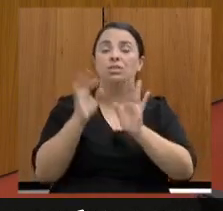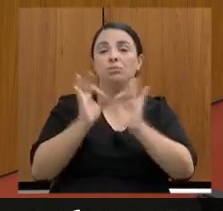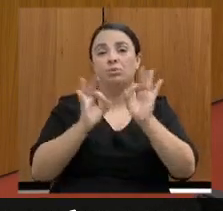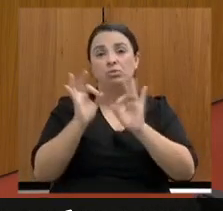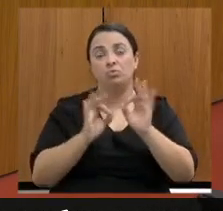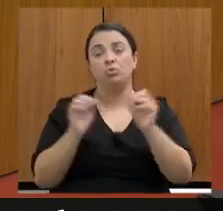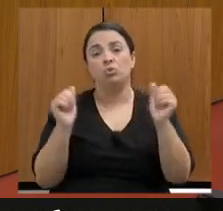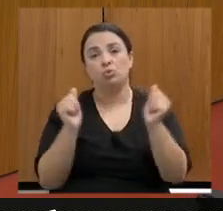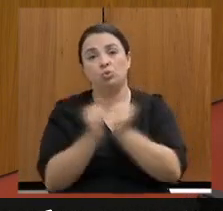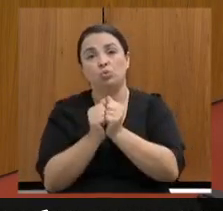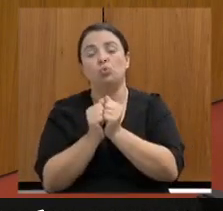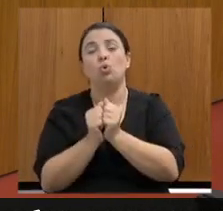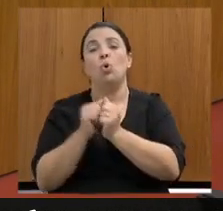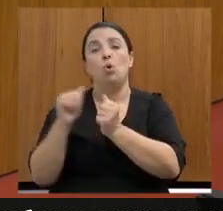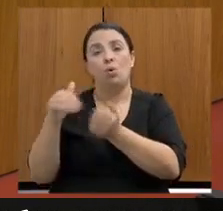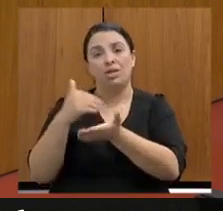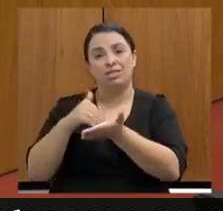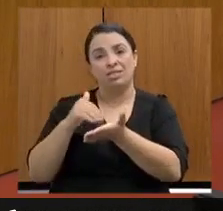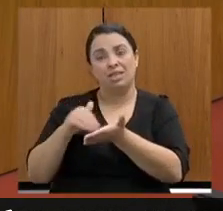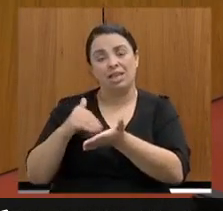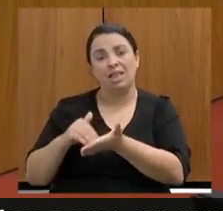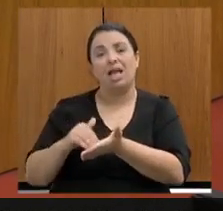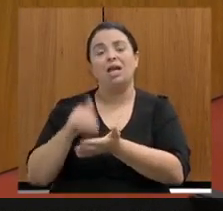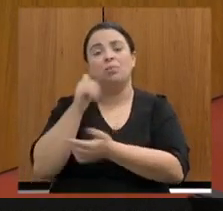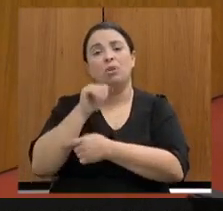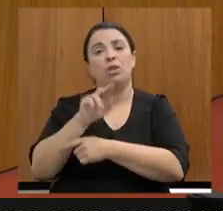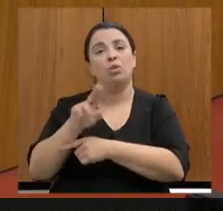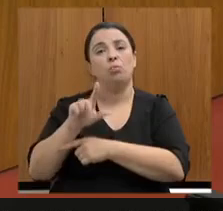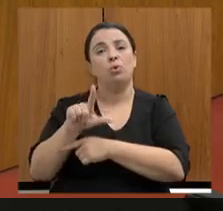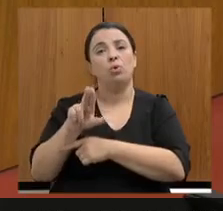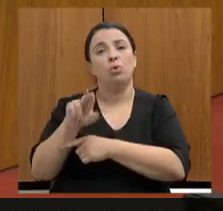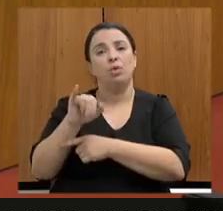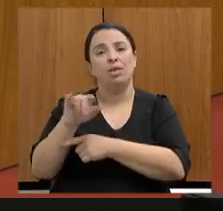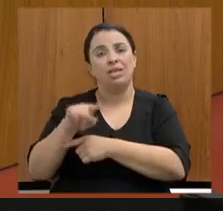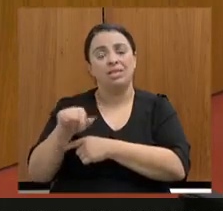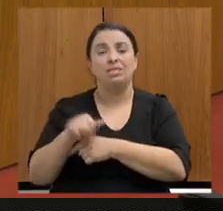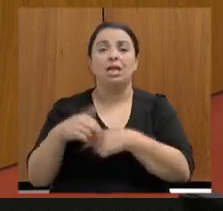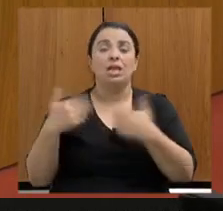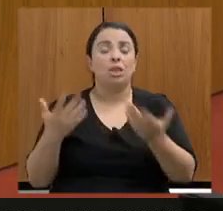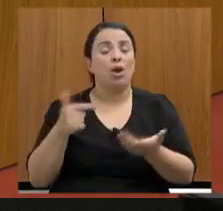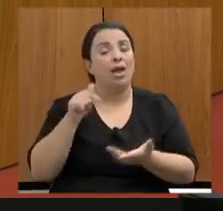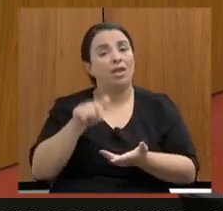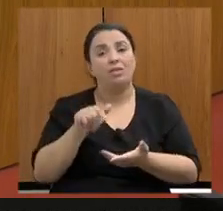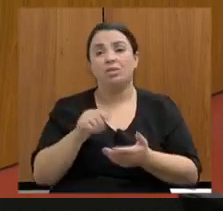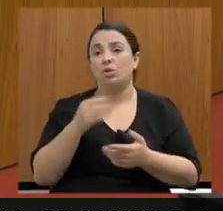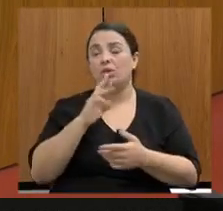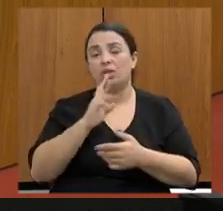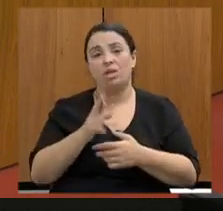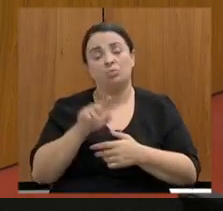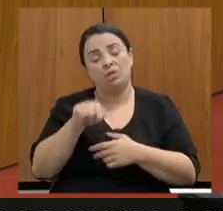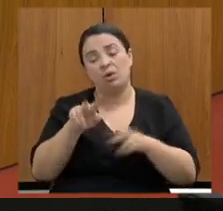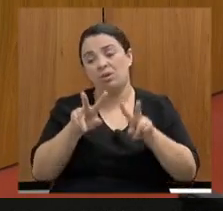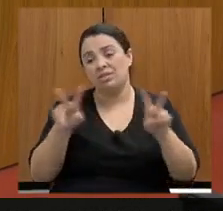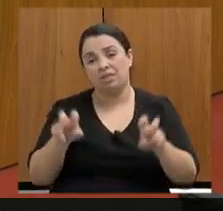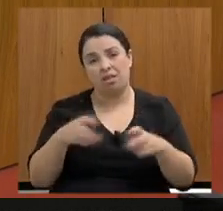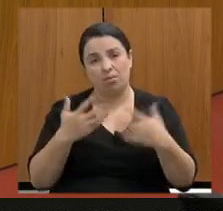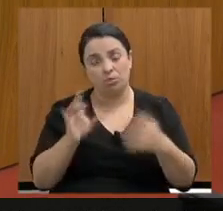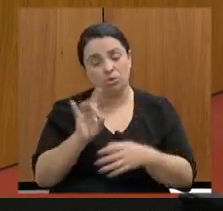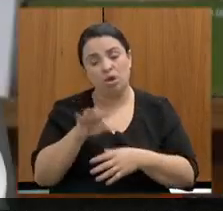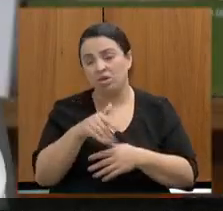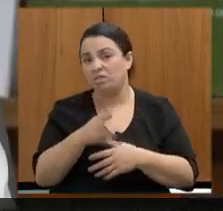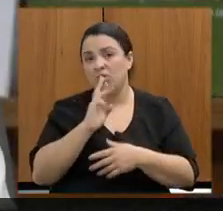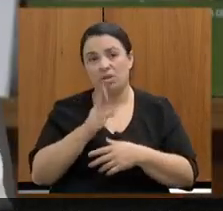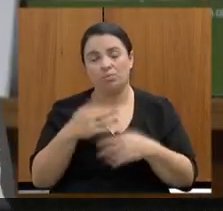conjunto, coletivamente, com a secretária Luísa Barreto. Entendo que isso é tudo que eu tenho para lhe dizer em relação a esse tema. Esse tema, certo?